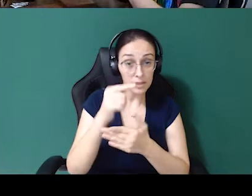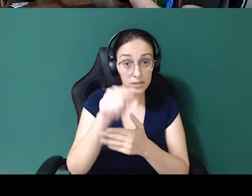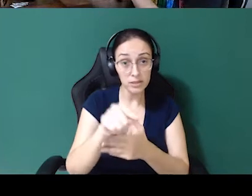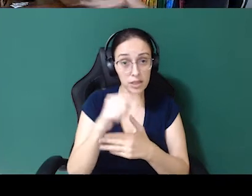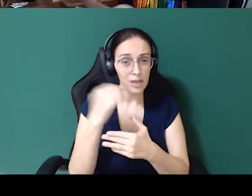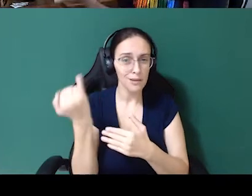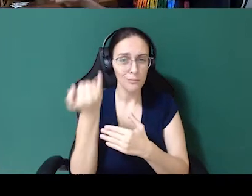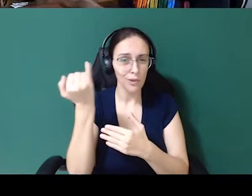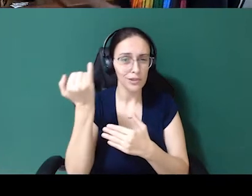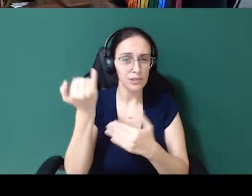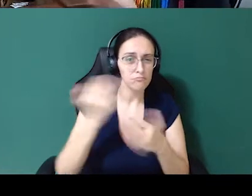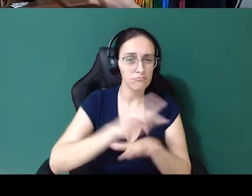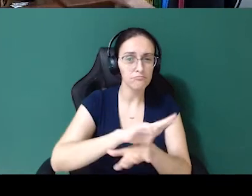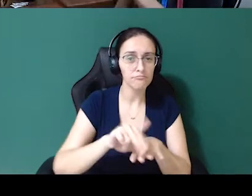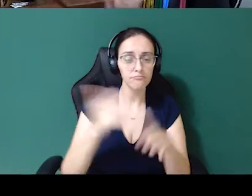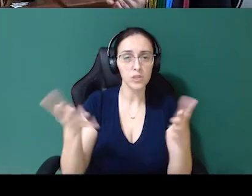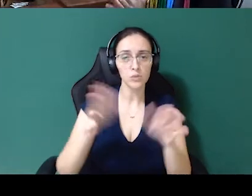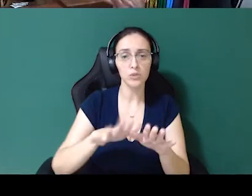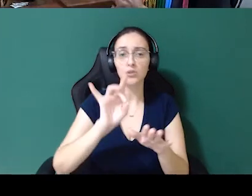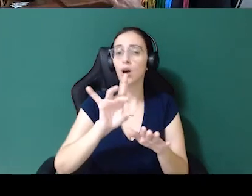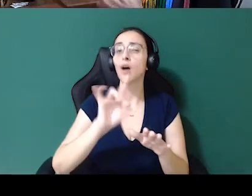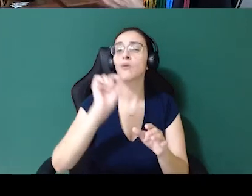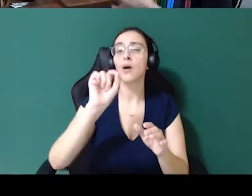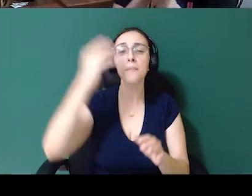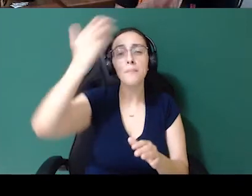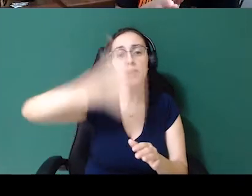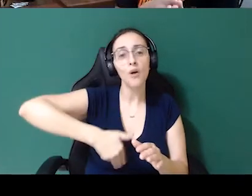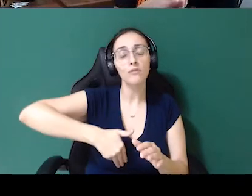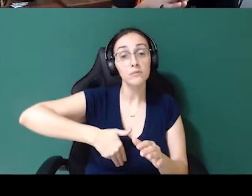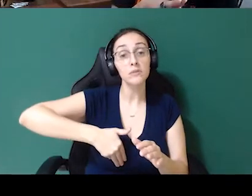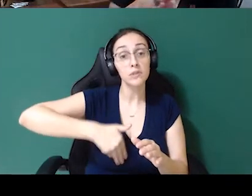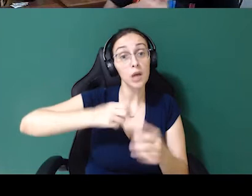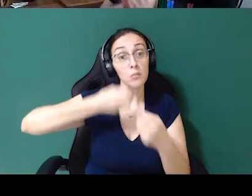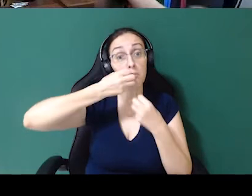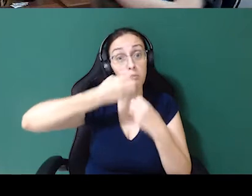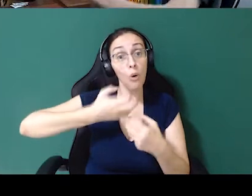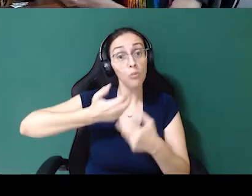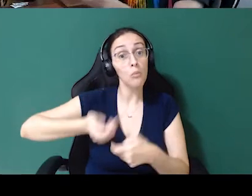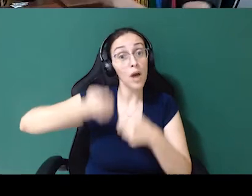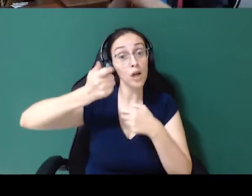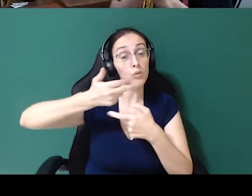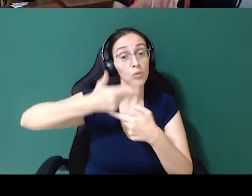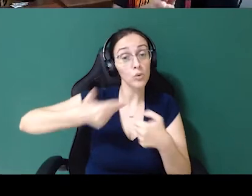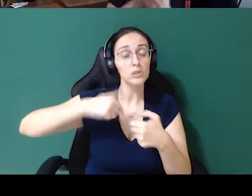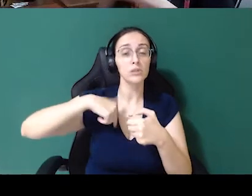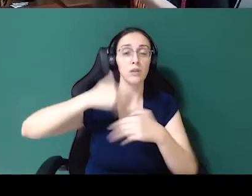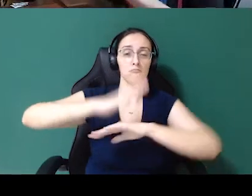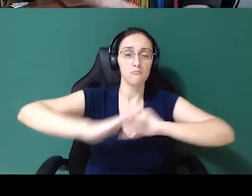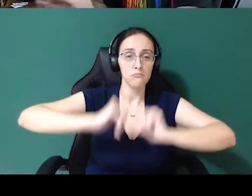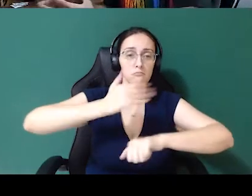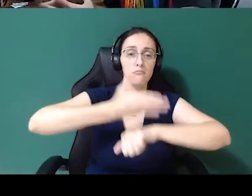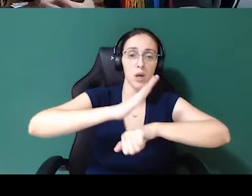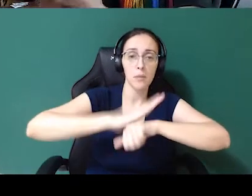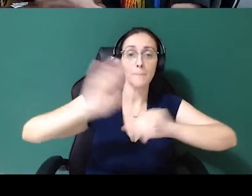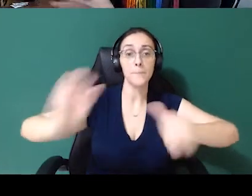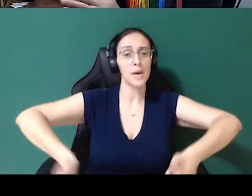da diversidade e da inclusão. São dados que realmente provam que a gente tem um ganho de produtividade, de melhora, a gente tem